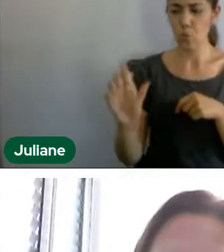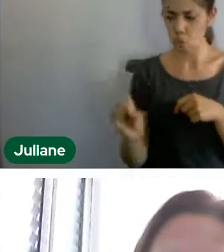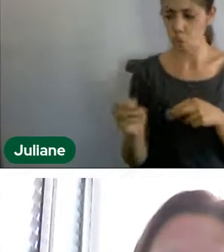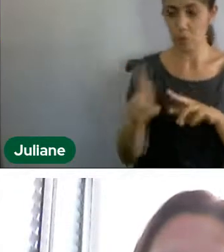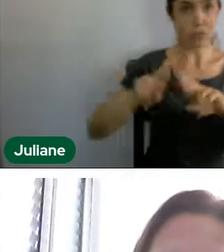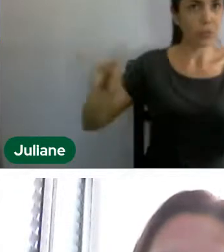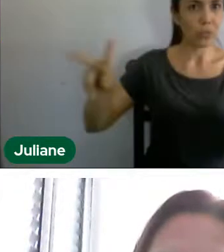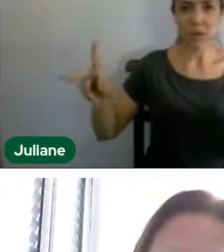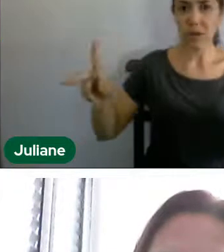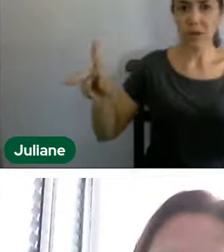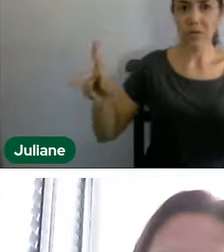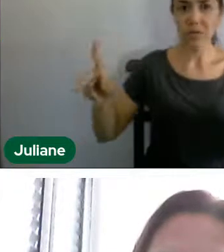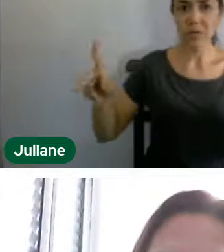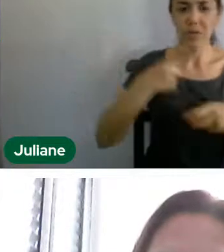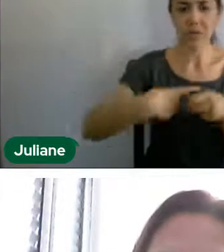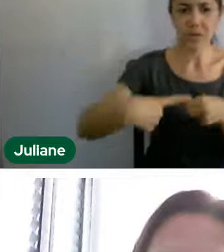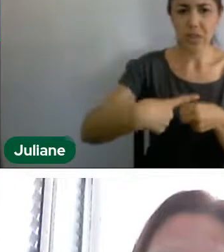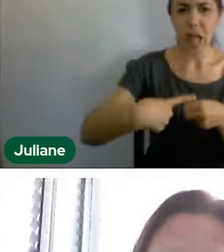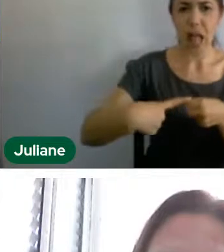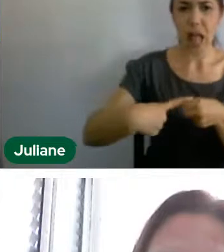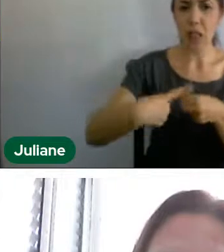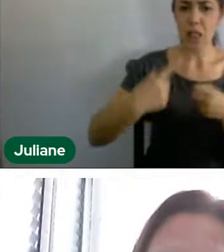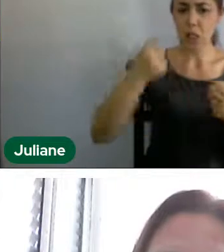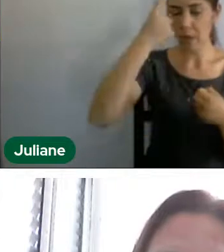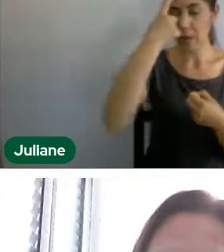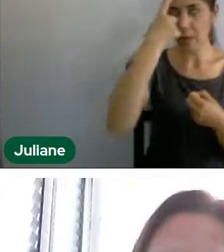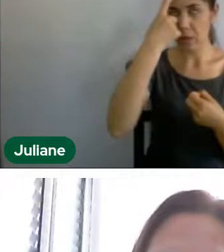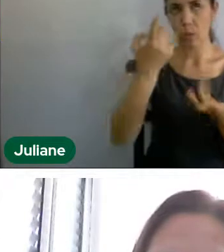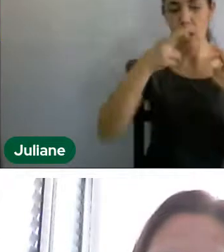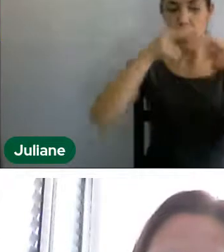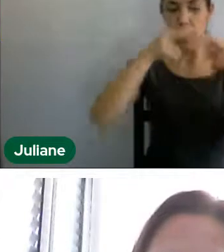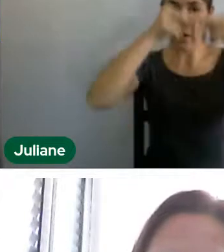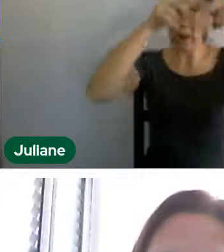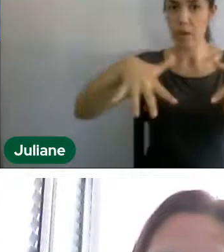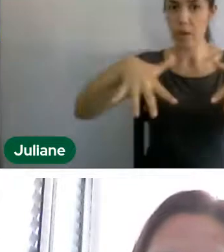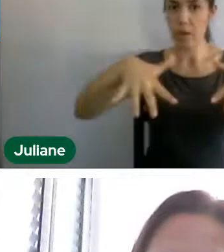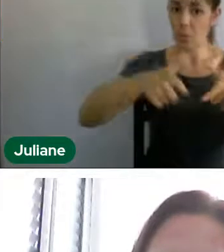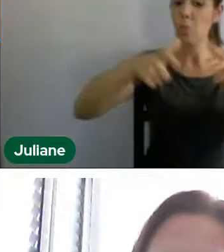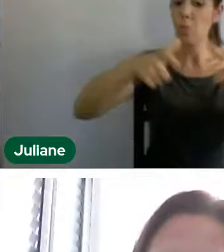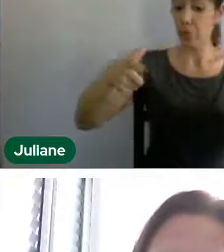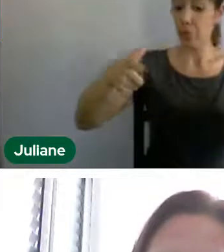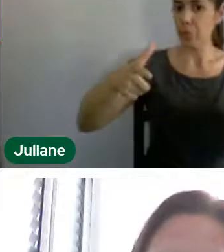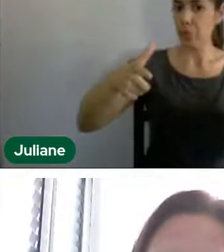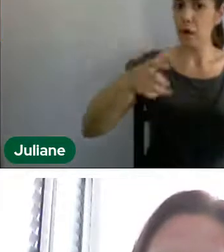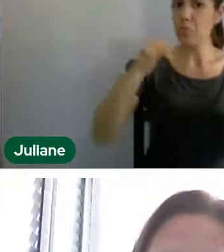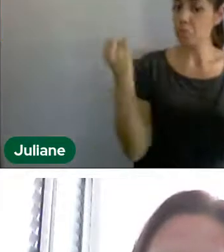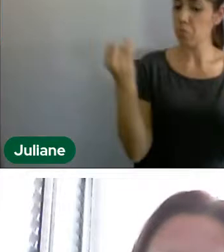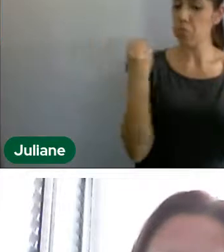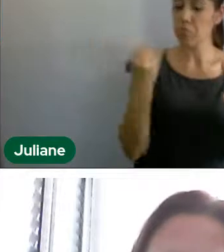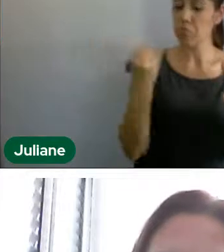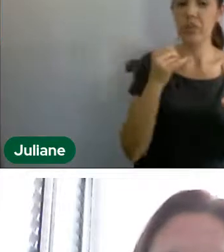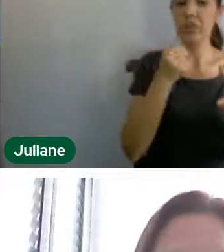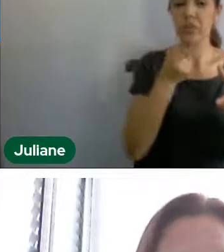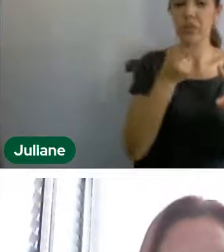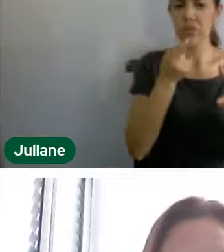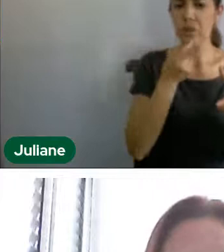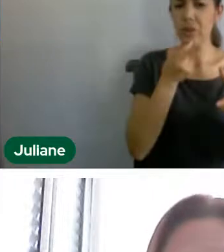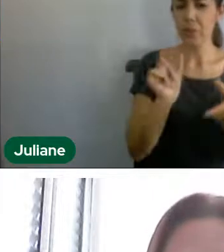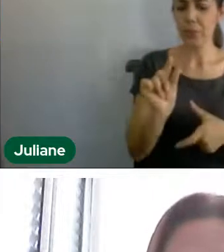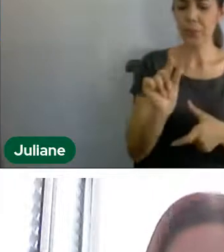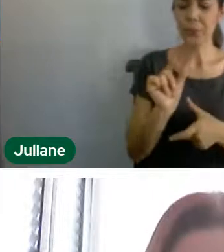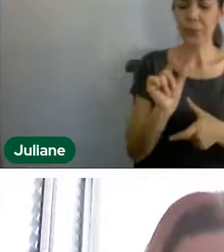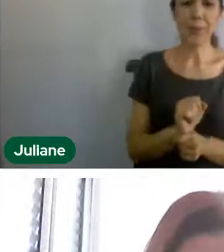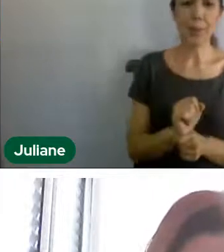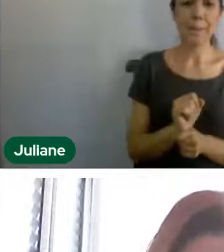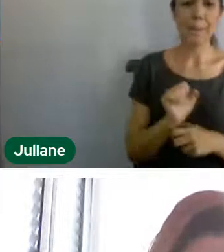essa questão da rede ser tão grande, eu acho que é uma relação também boa para te comentar aqui com nós. Vamos ver se a professora volta.